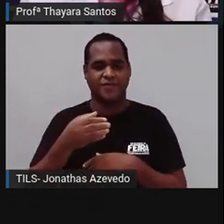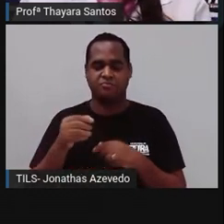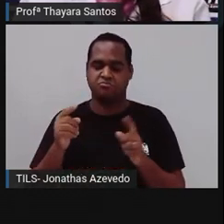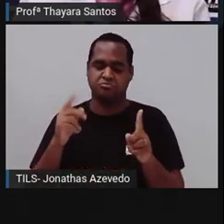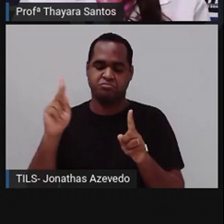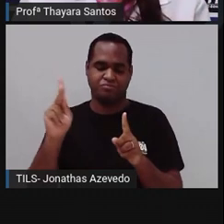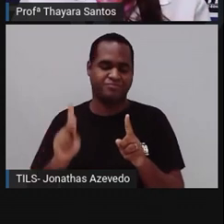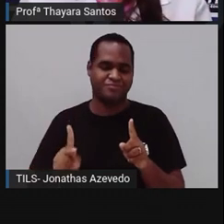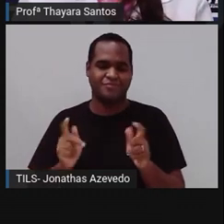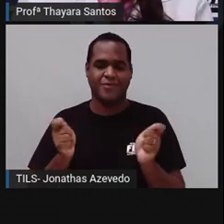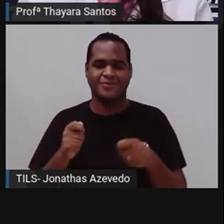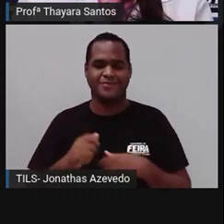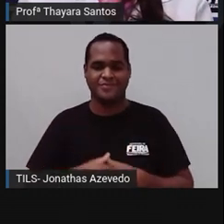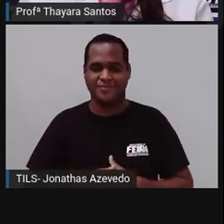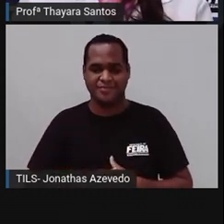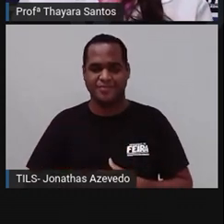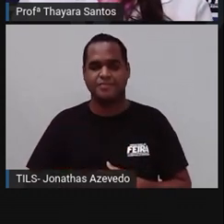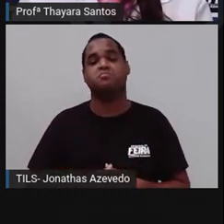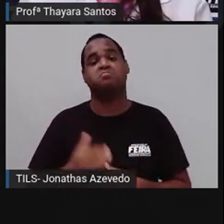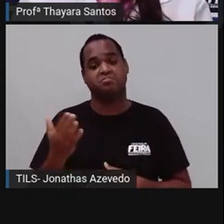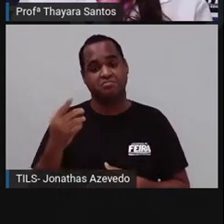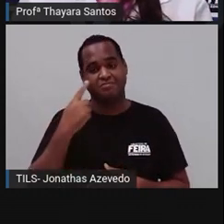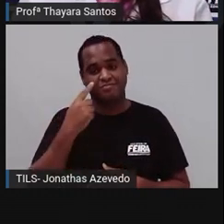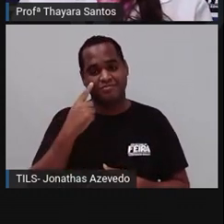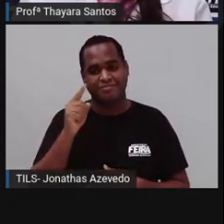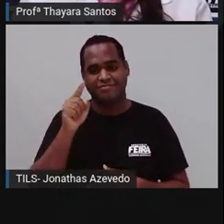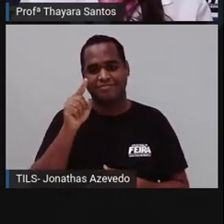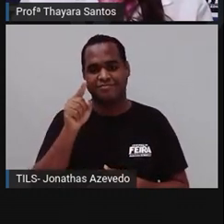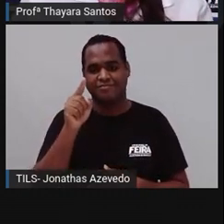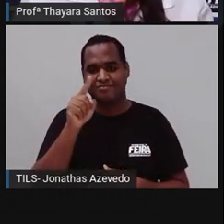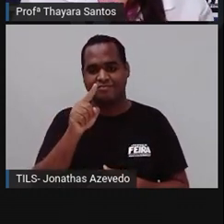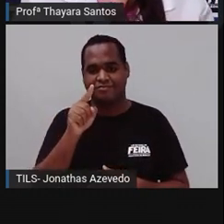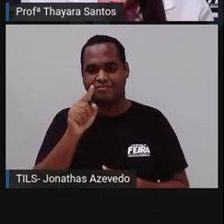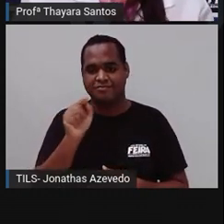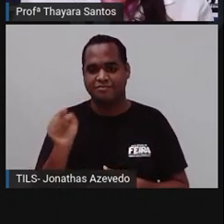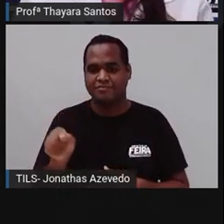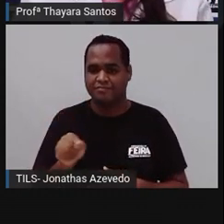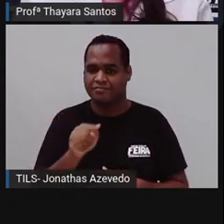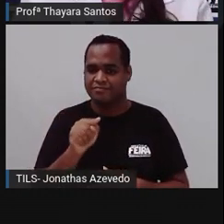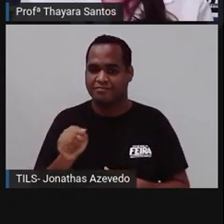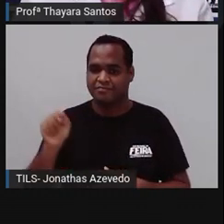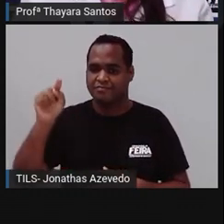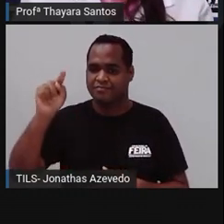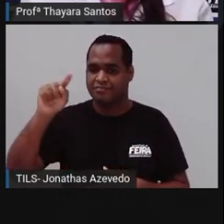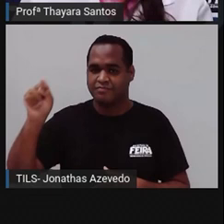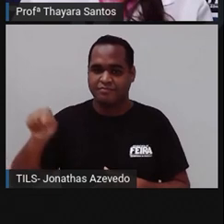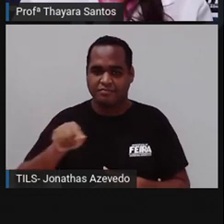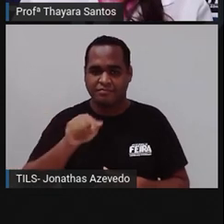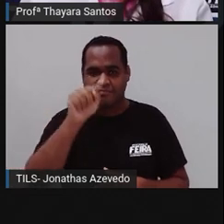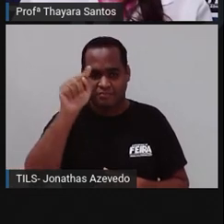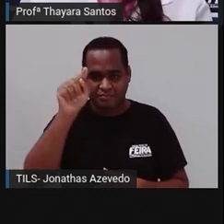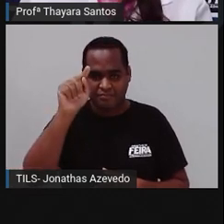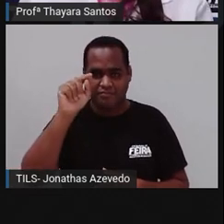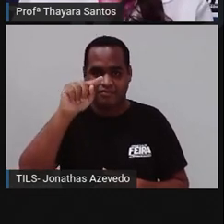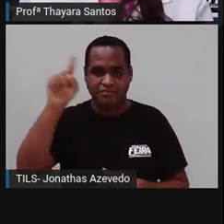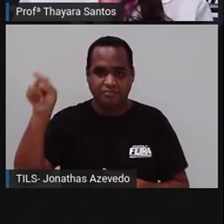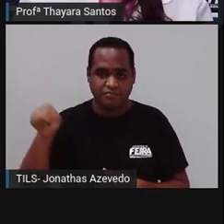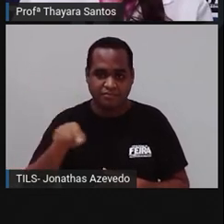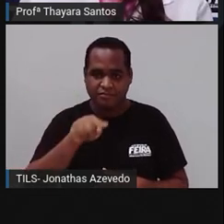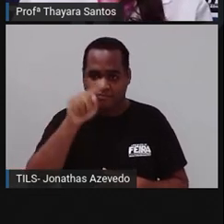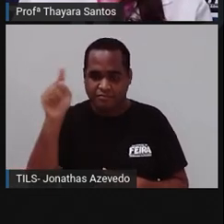independente ali. E a gente tem também a reprodução sexuada, bem parecido com os poríferos também.